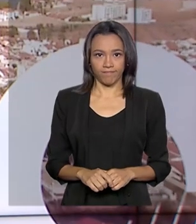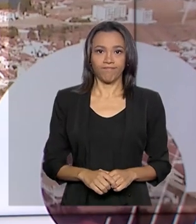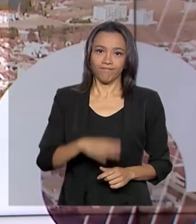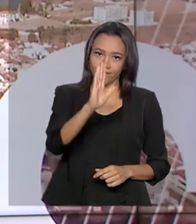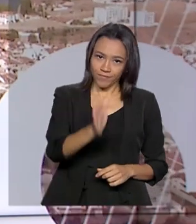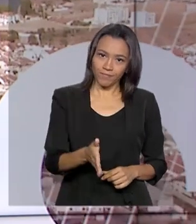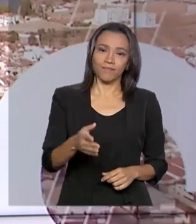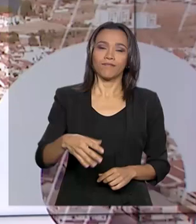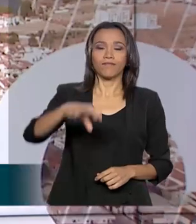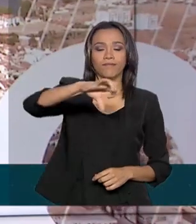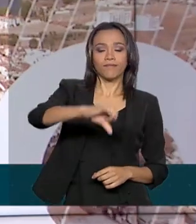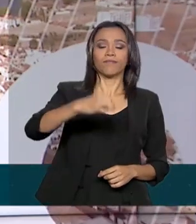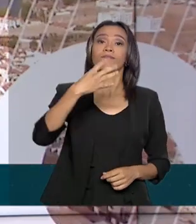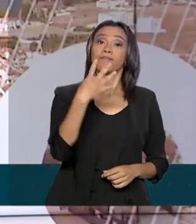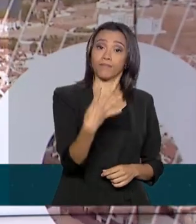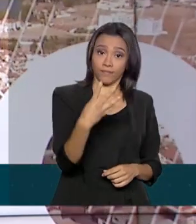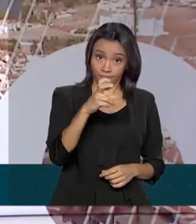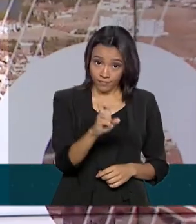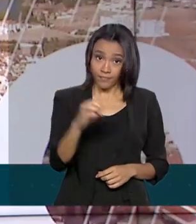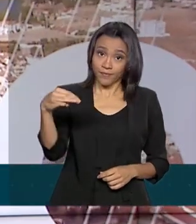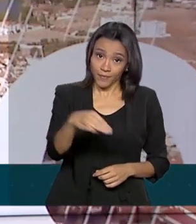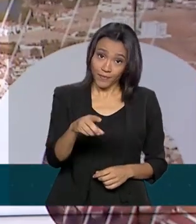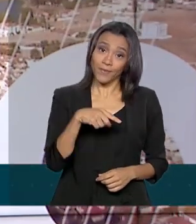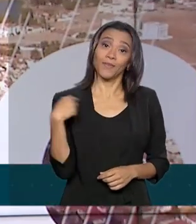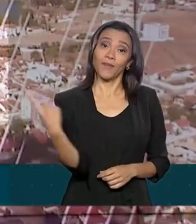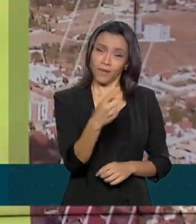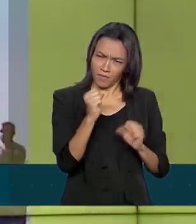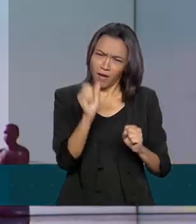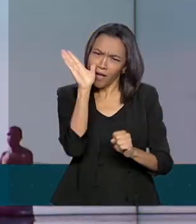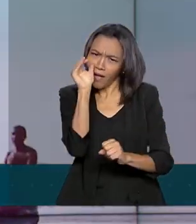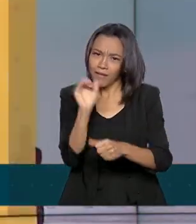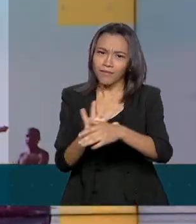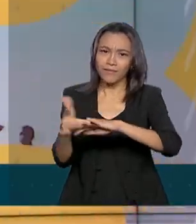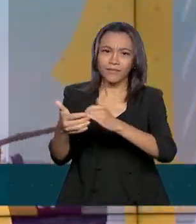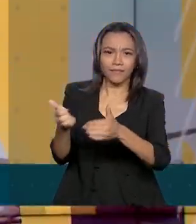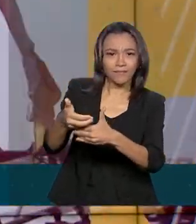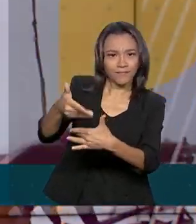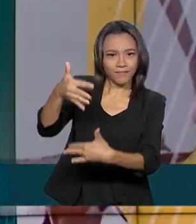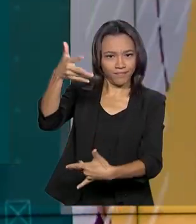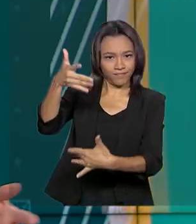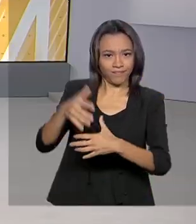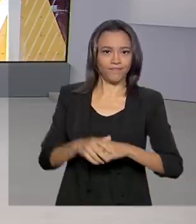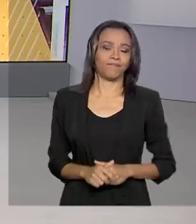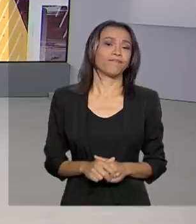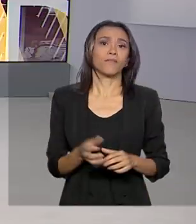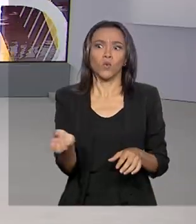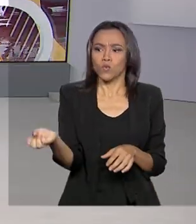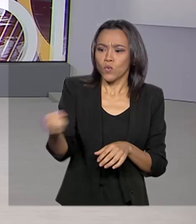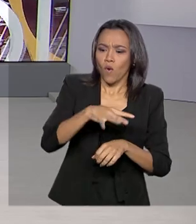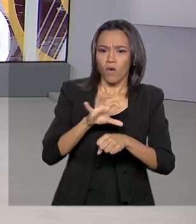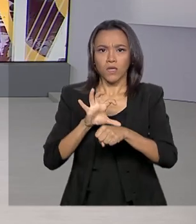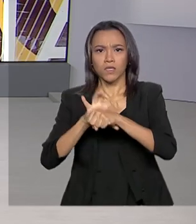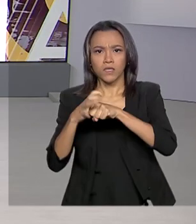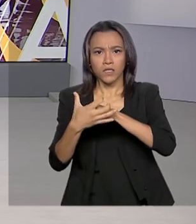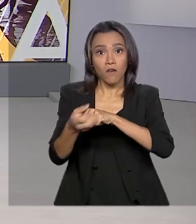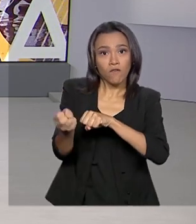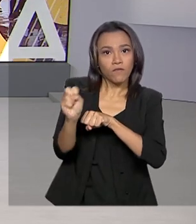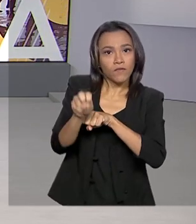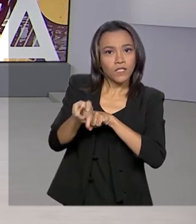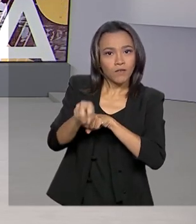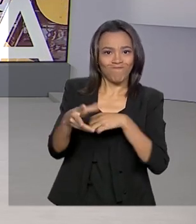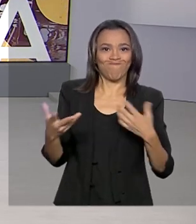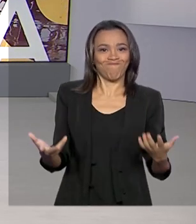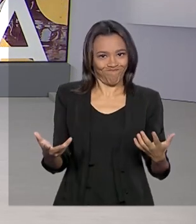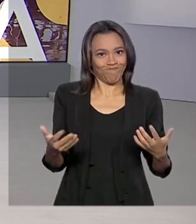São 9 horas e 45 minutos. Estamos ao vivo também pelas redes sociais. Novo coronavírus. O Ministério